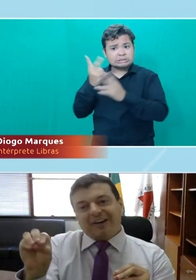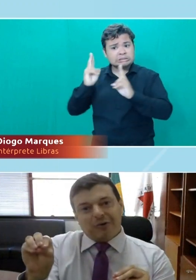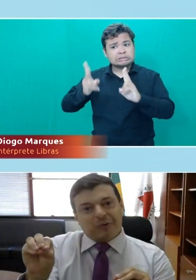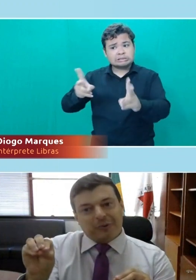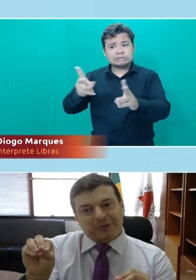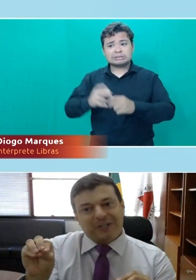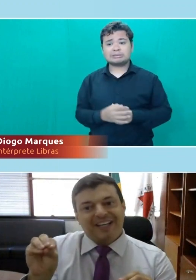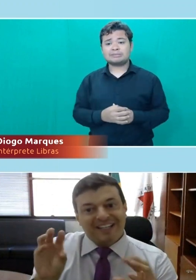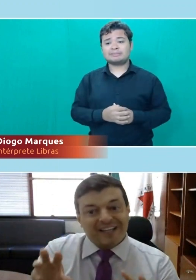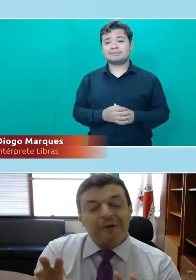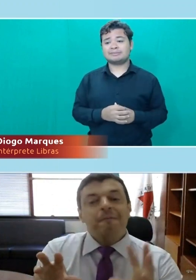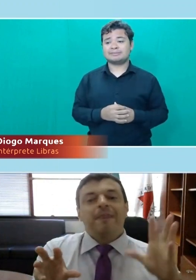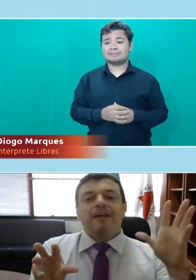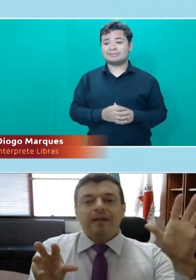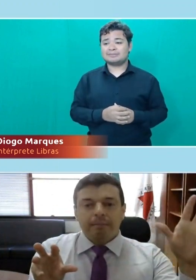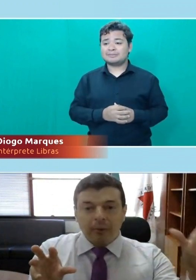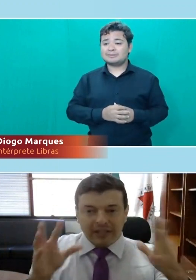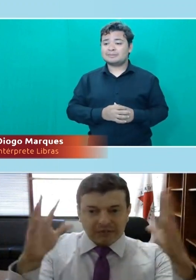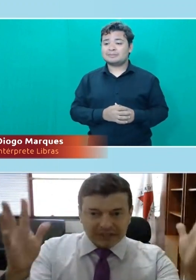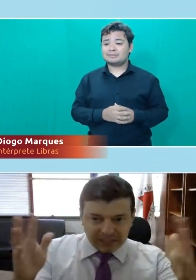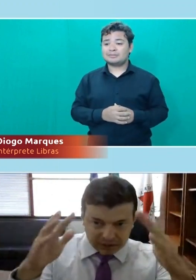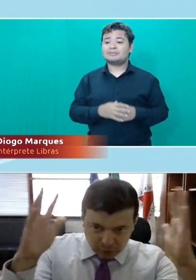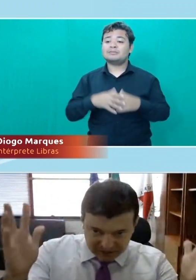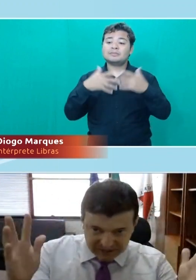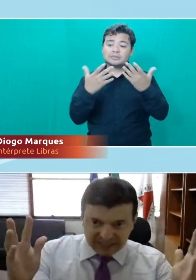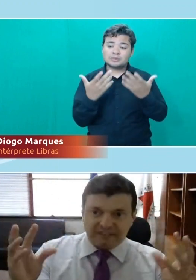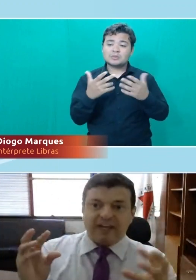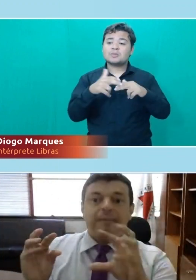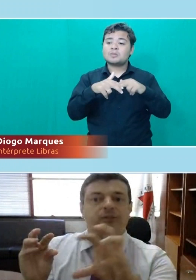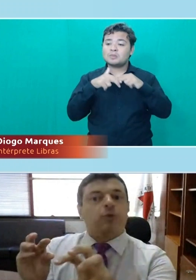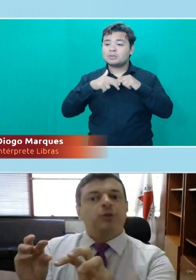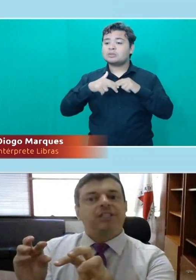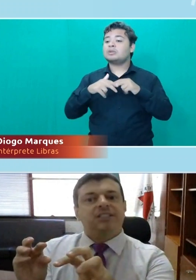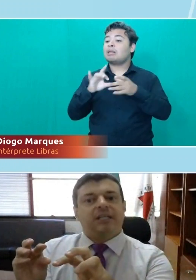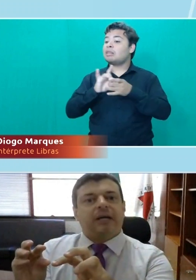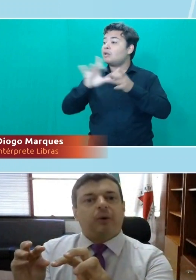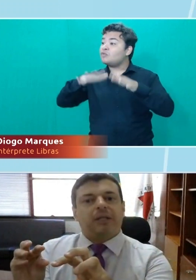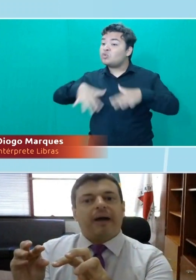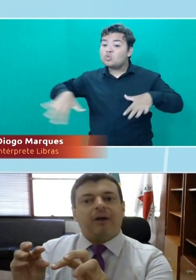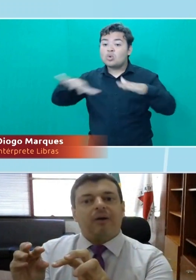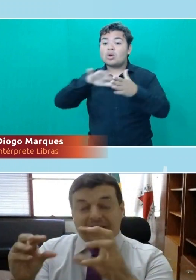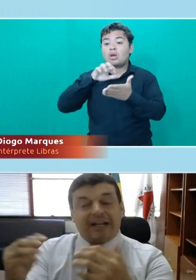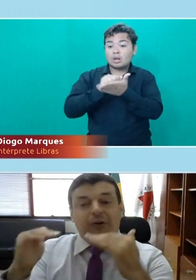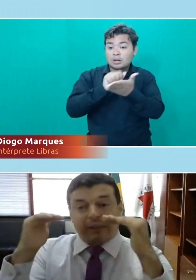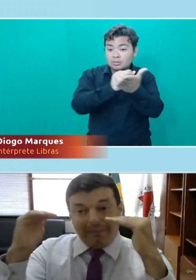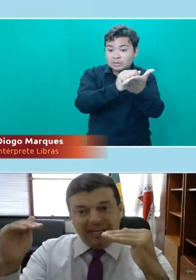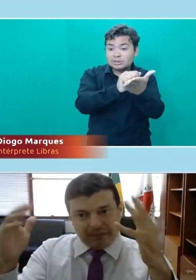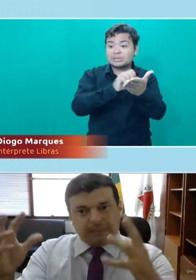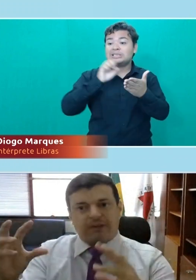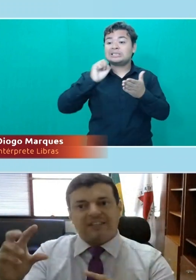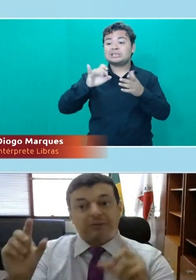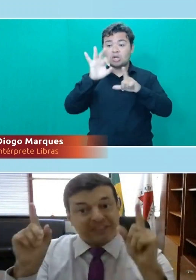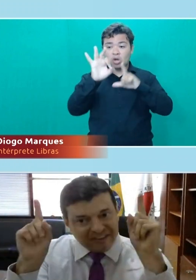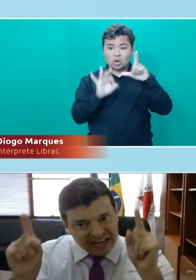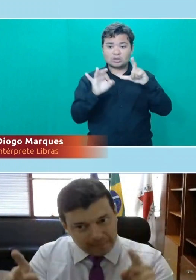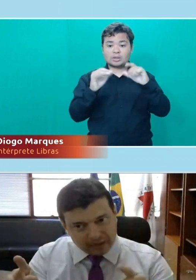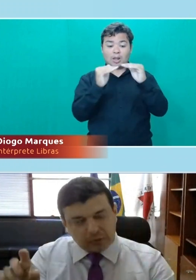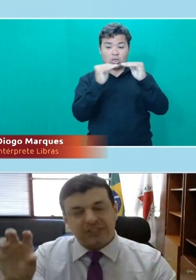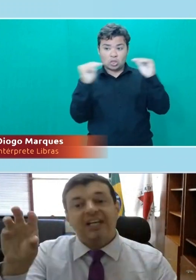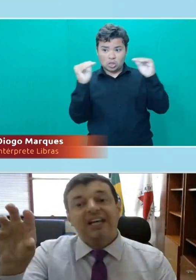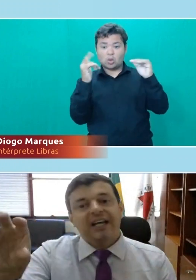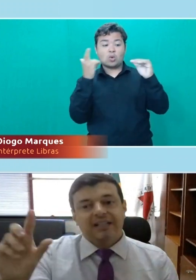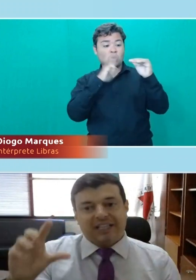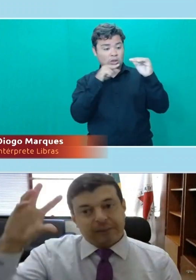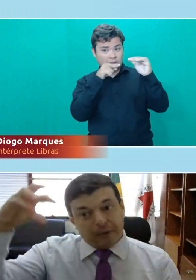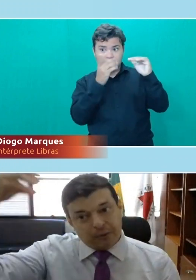eu penso... Então, por isso que você deixa todos se inscreverem, mas o cotista tendo a nota maior, tendo a nota mínima de aprovação, a vaga